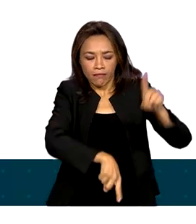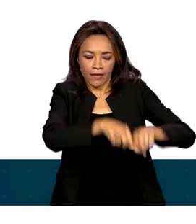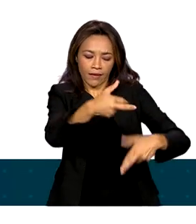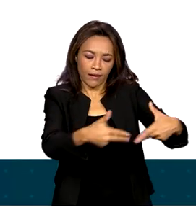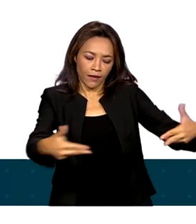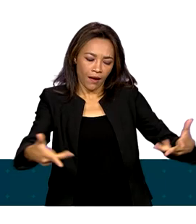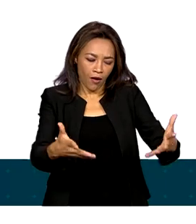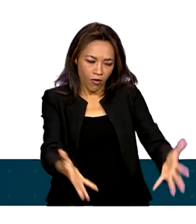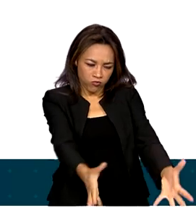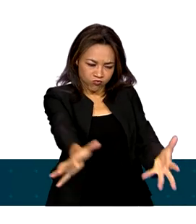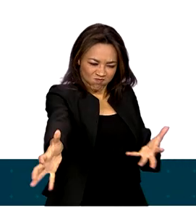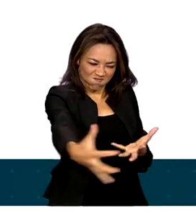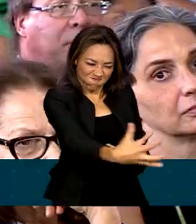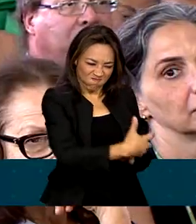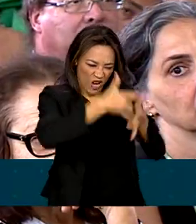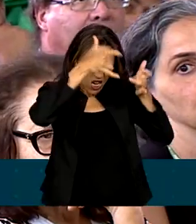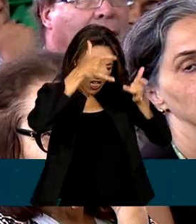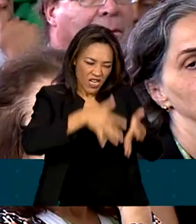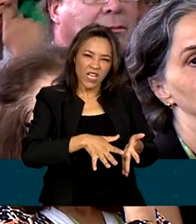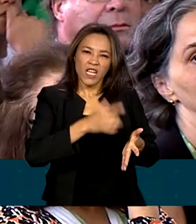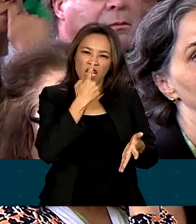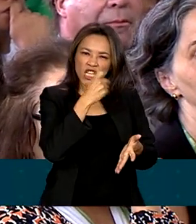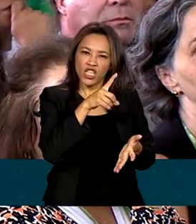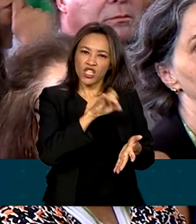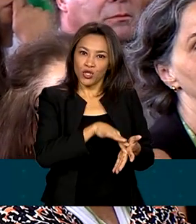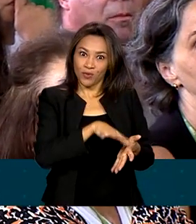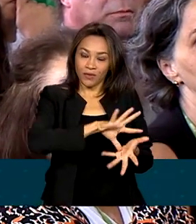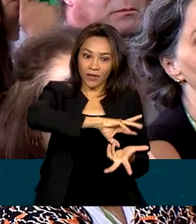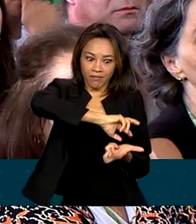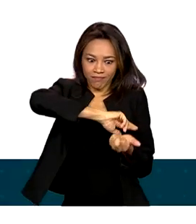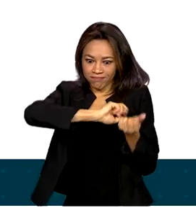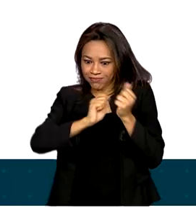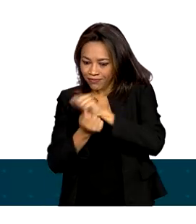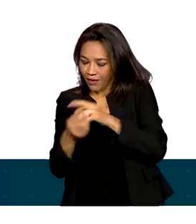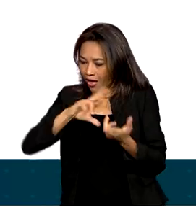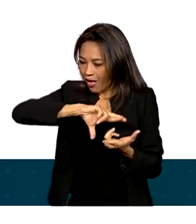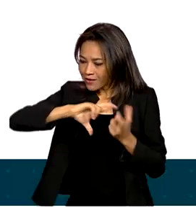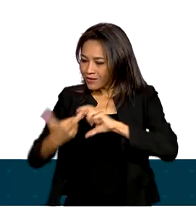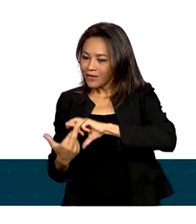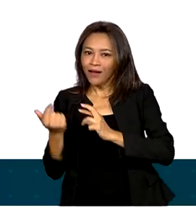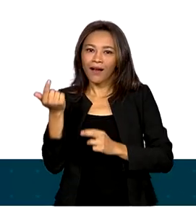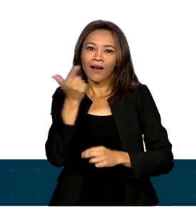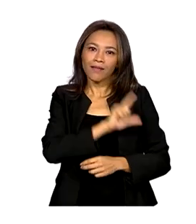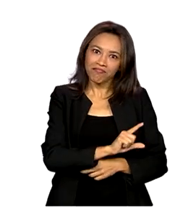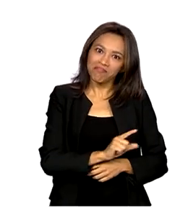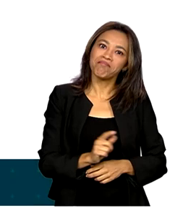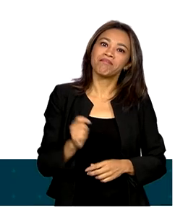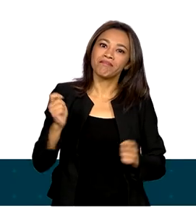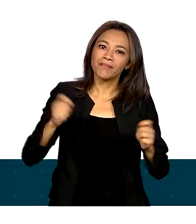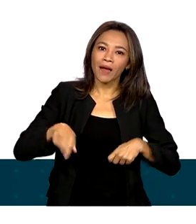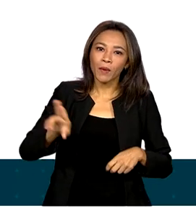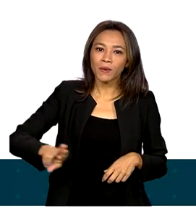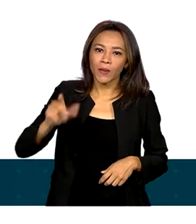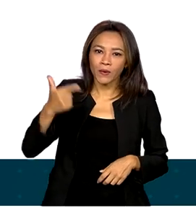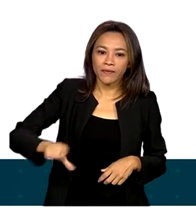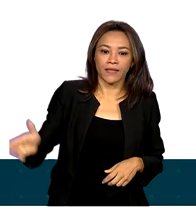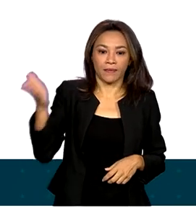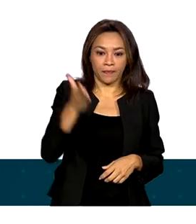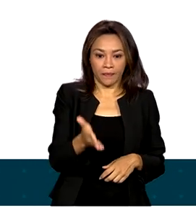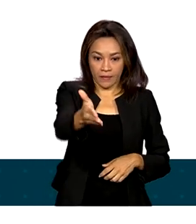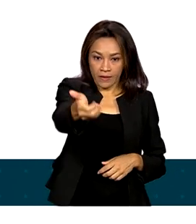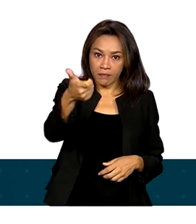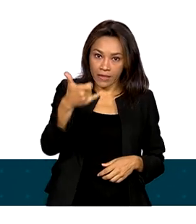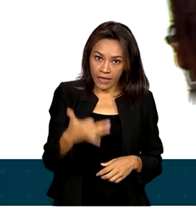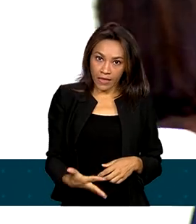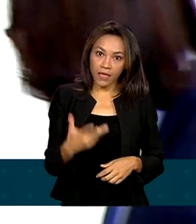transformando o que é considerado lixo em mercadoria novamente. É possível que grande parte dos resíduos